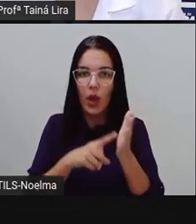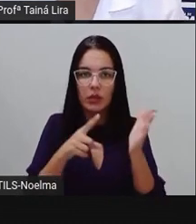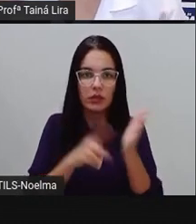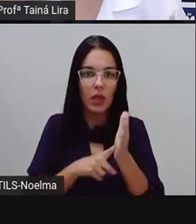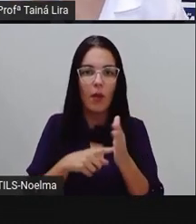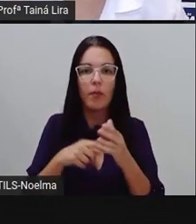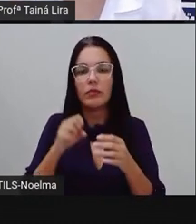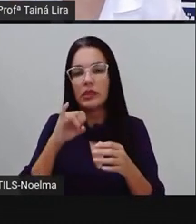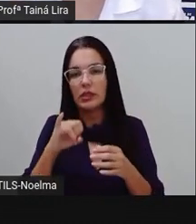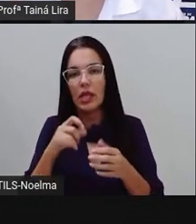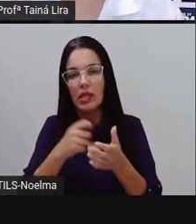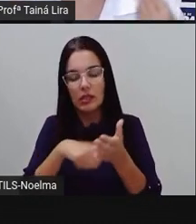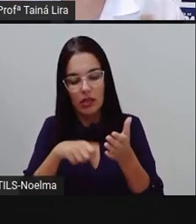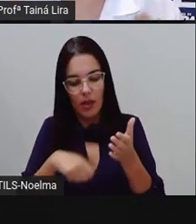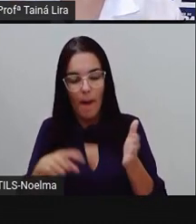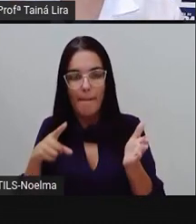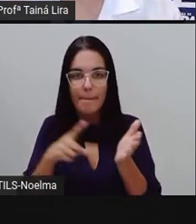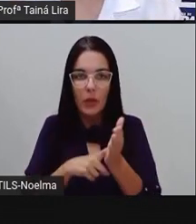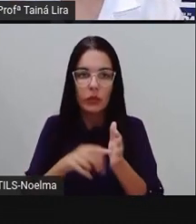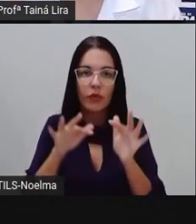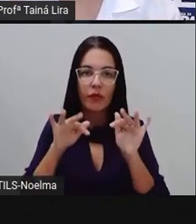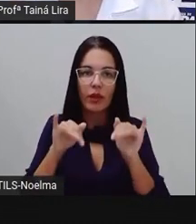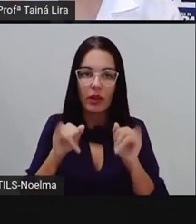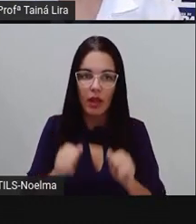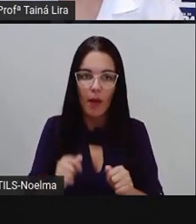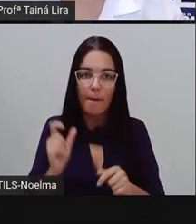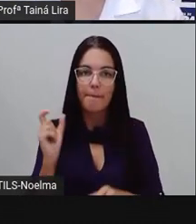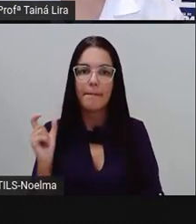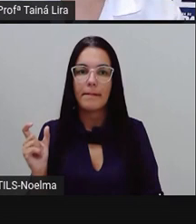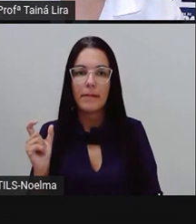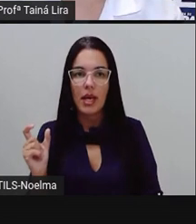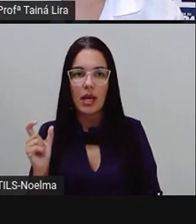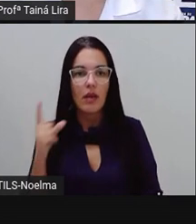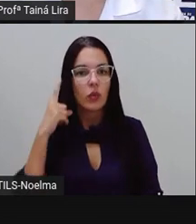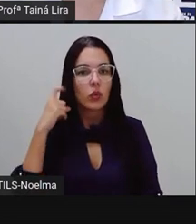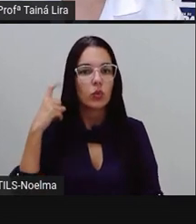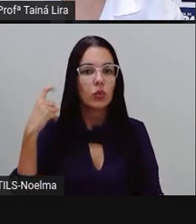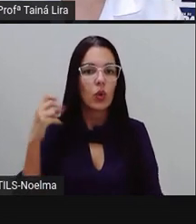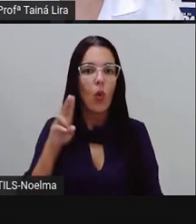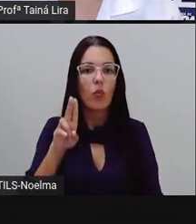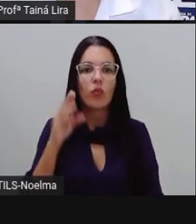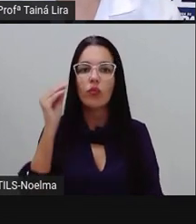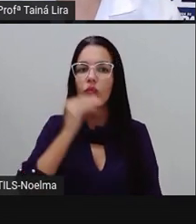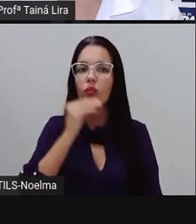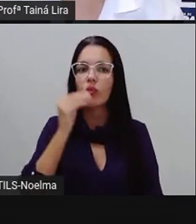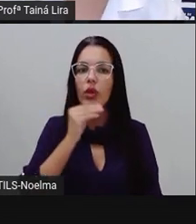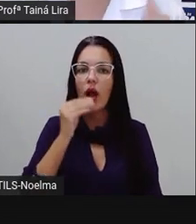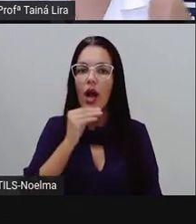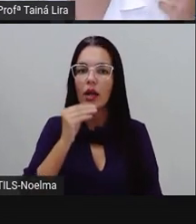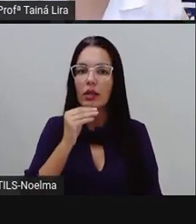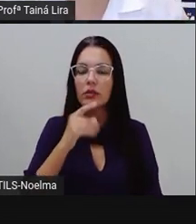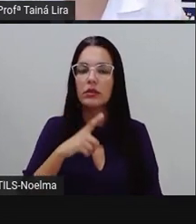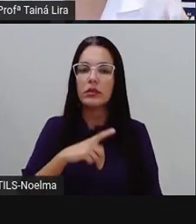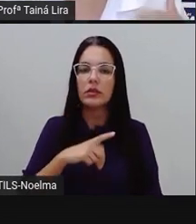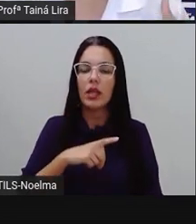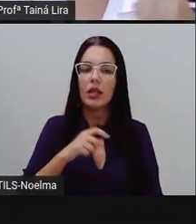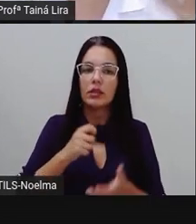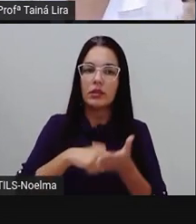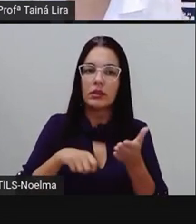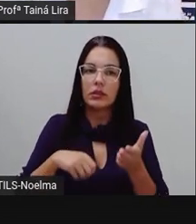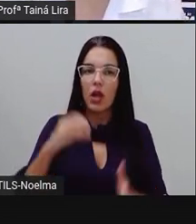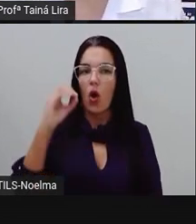escreveu a frase, colocou o ponto final, palavras com som de U fraco no final são escritas com O,